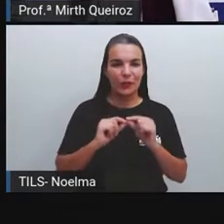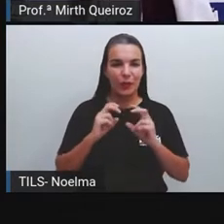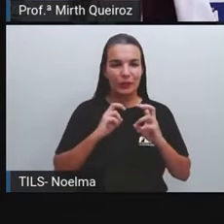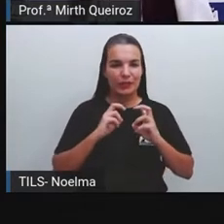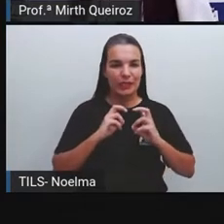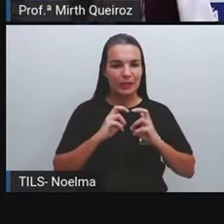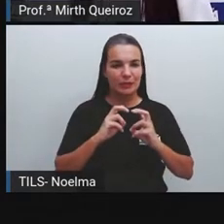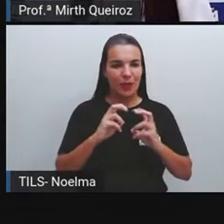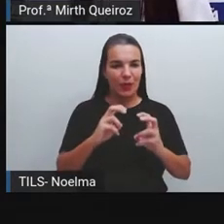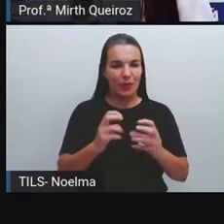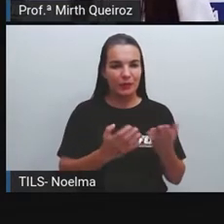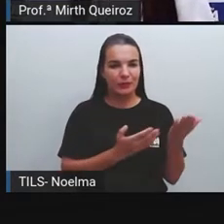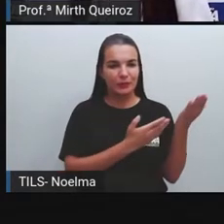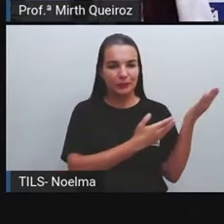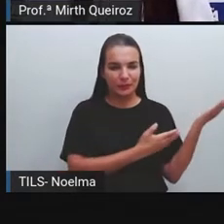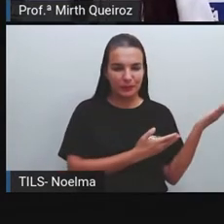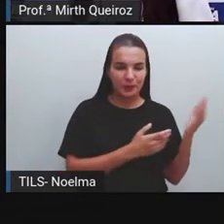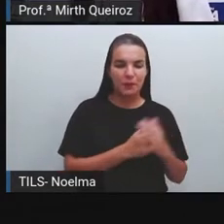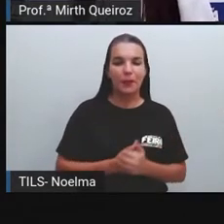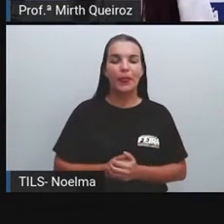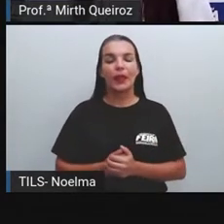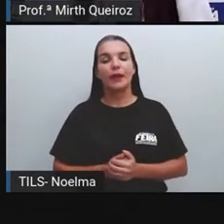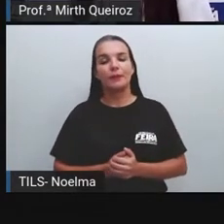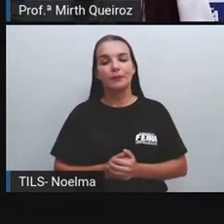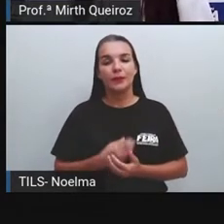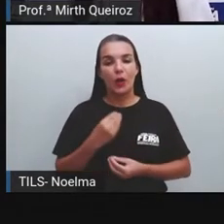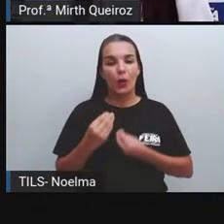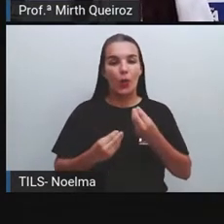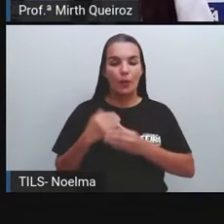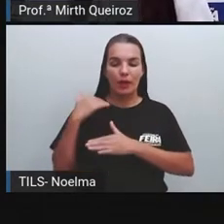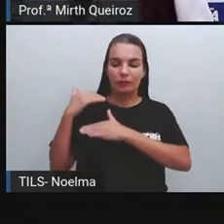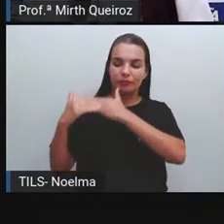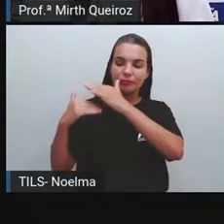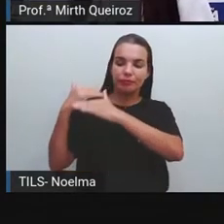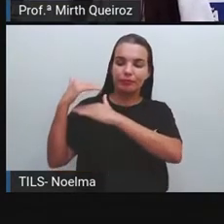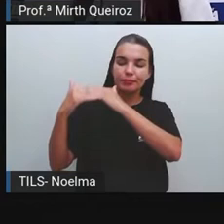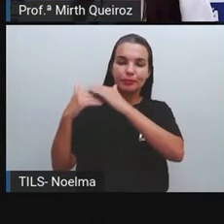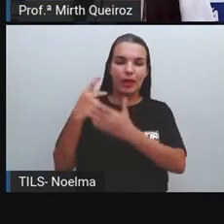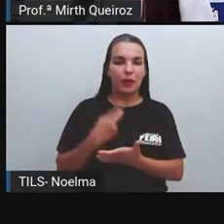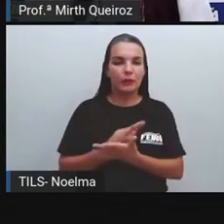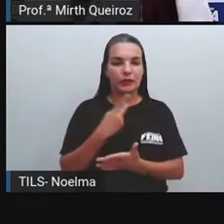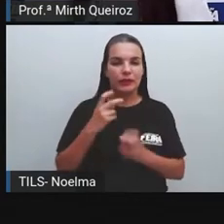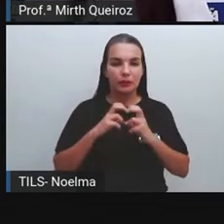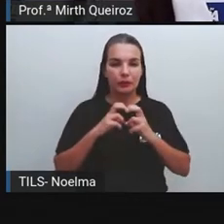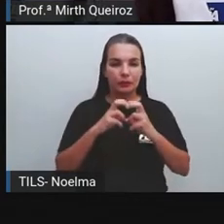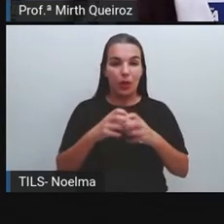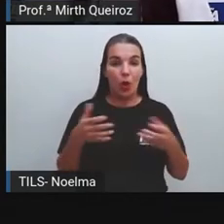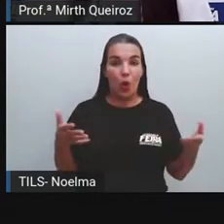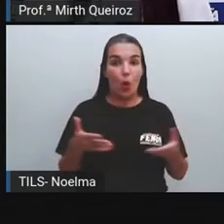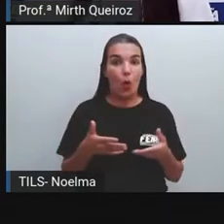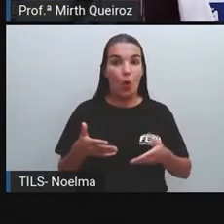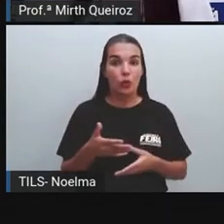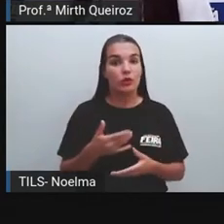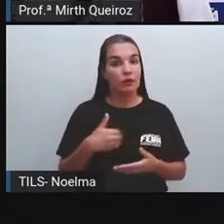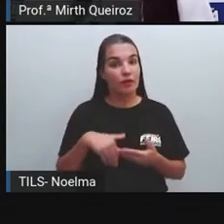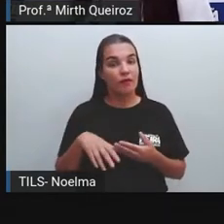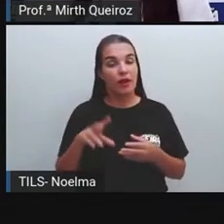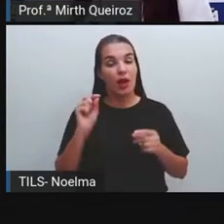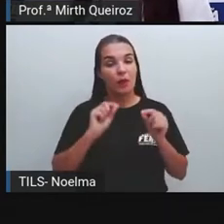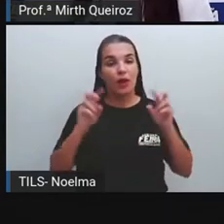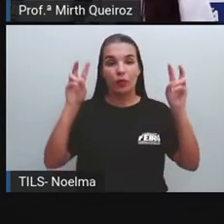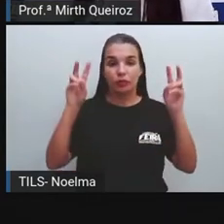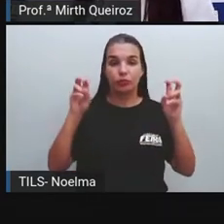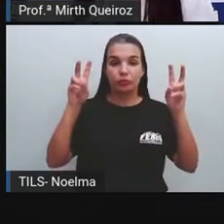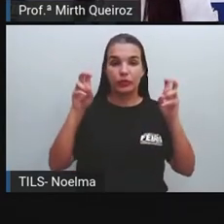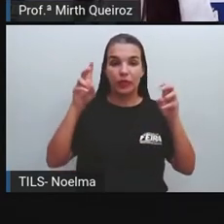um pouquinho da evolução dos transportes, como aconteceu, e hoje a gente vai falar desse tema, nesse segundo